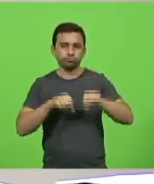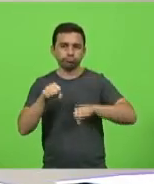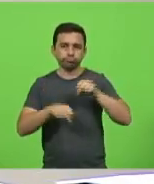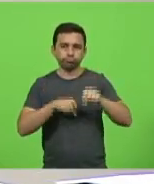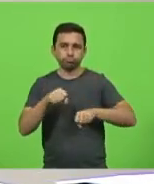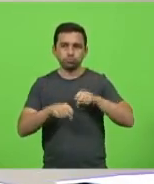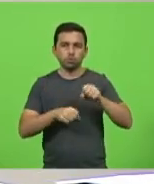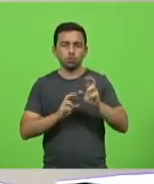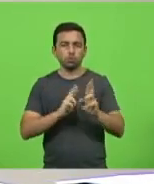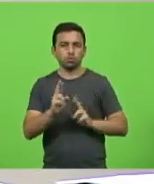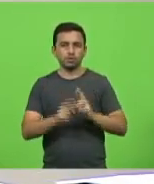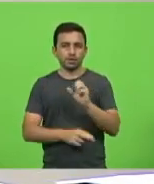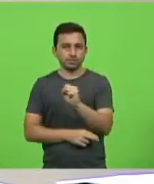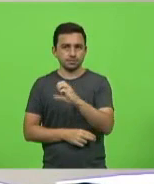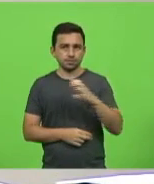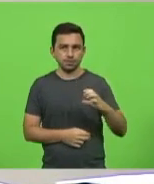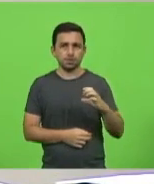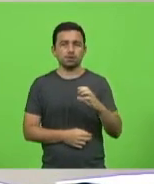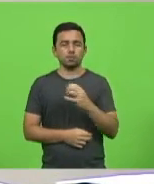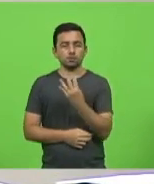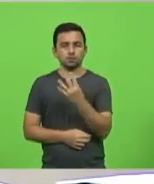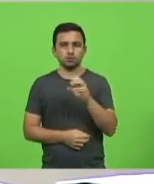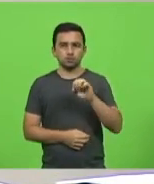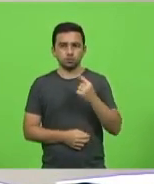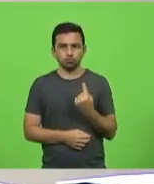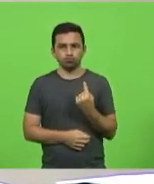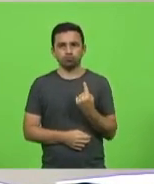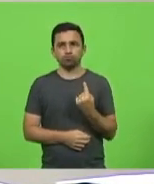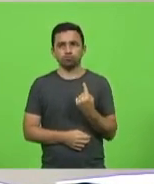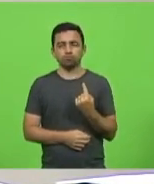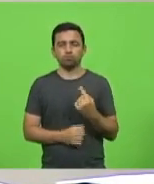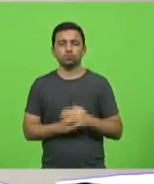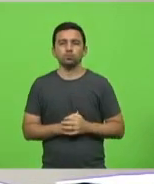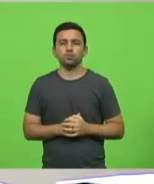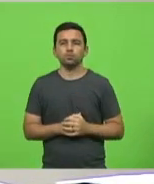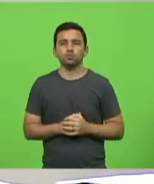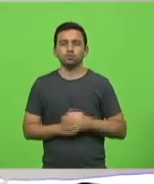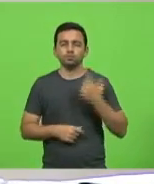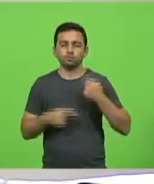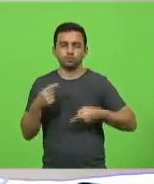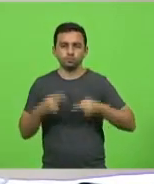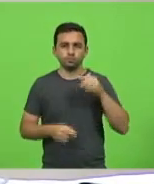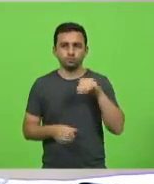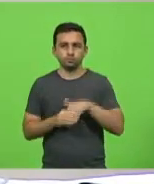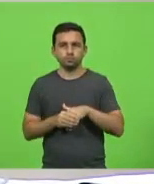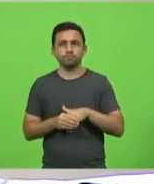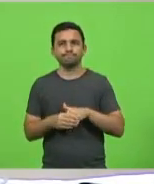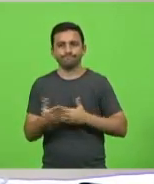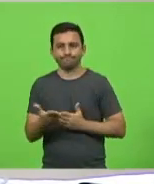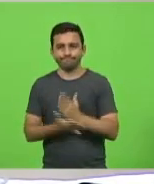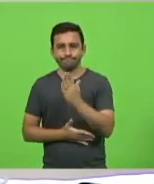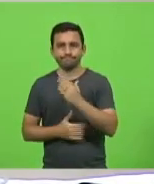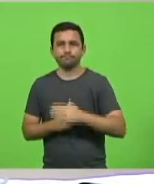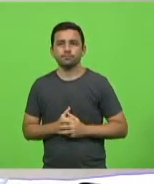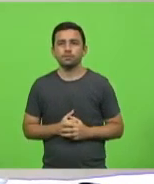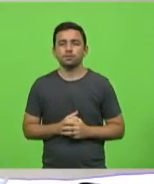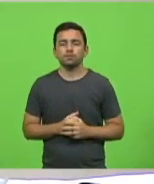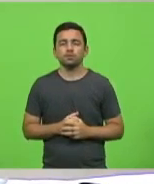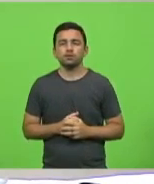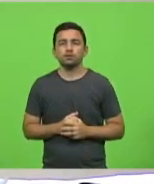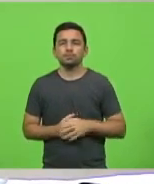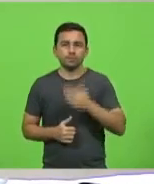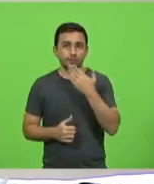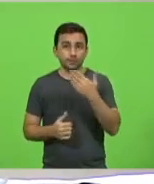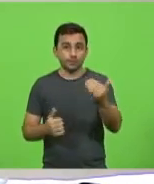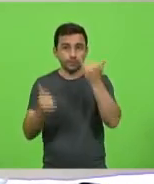SC-401. Em discussão, em votação, aprovado. Pedido de